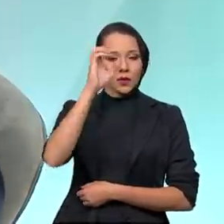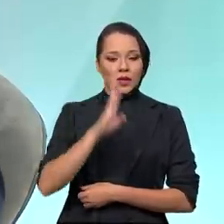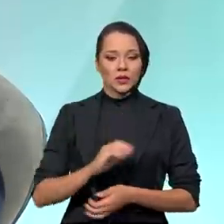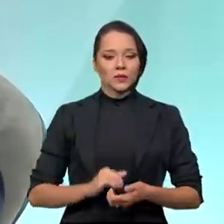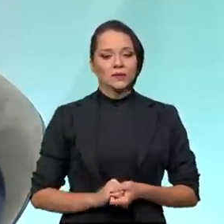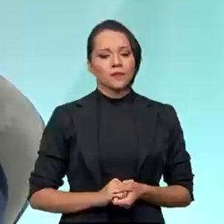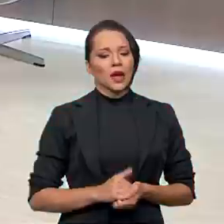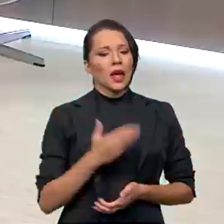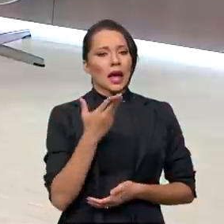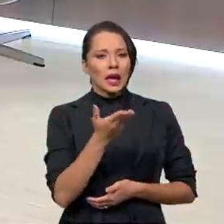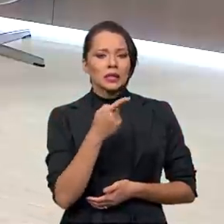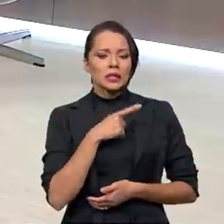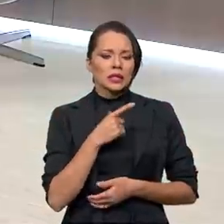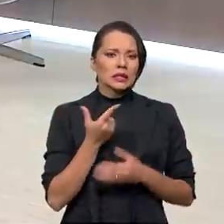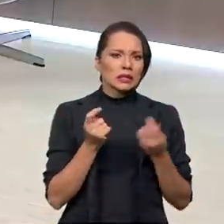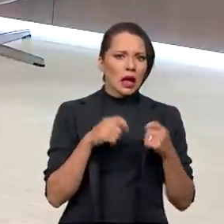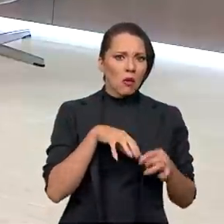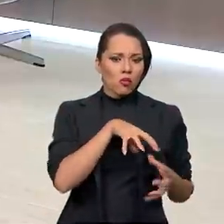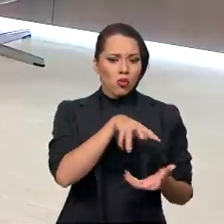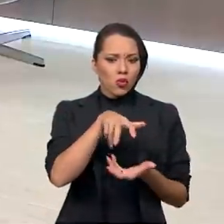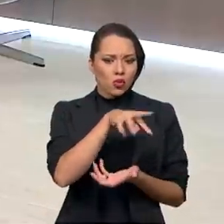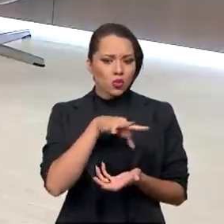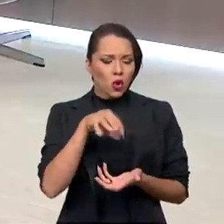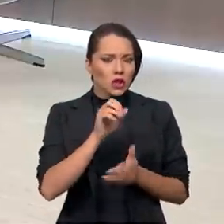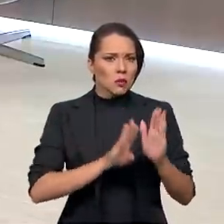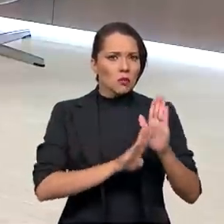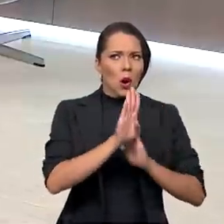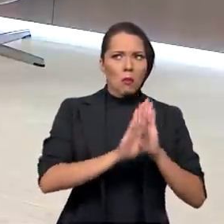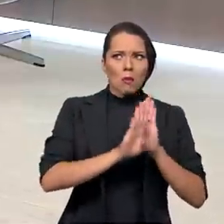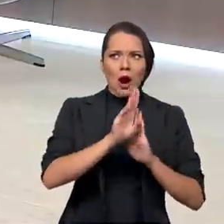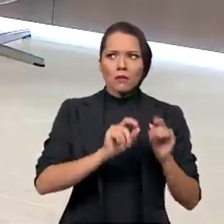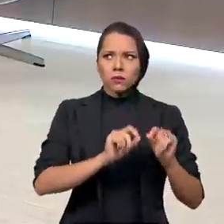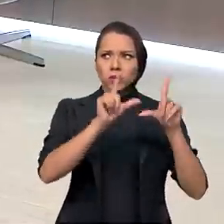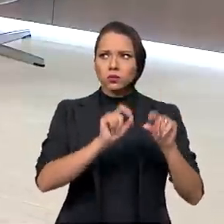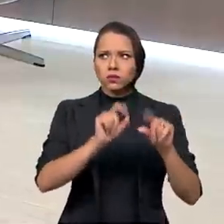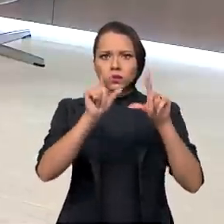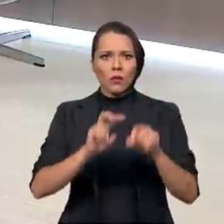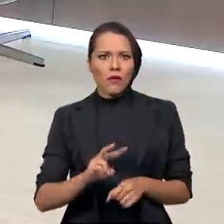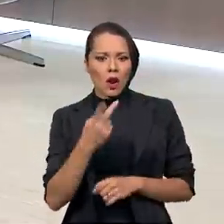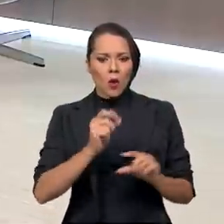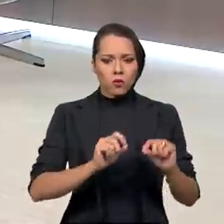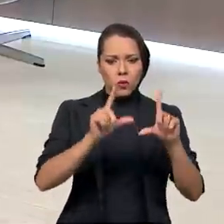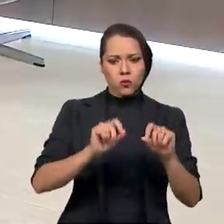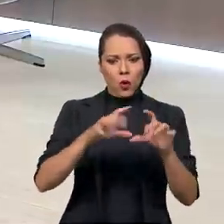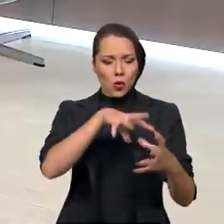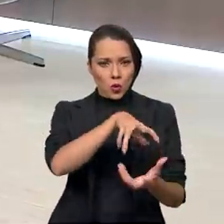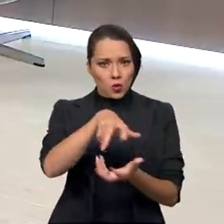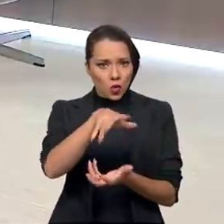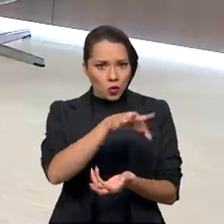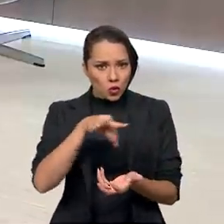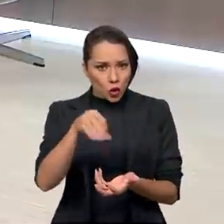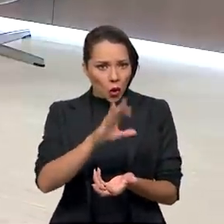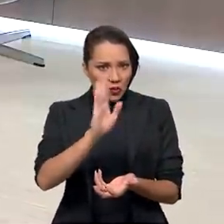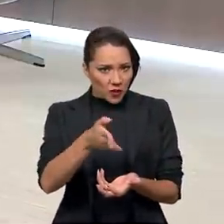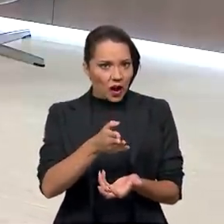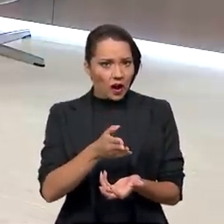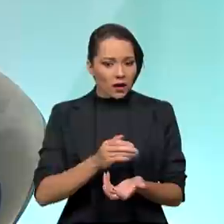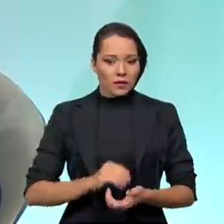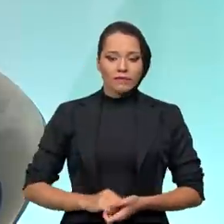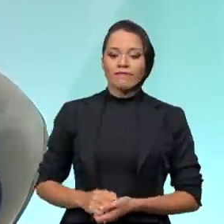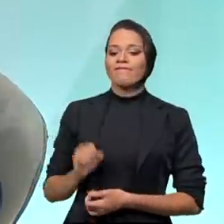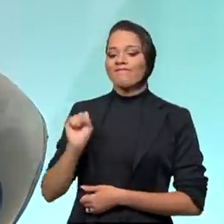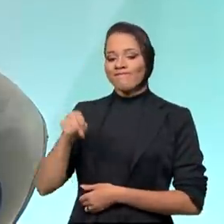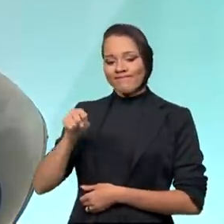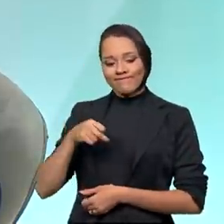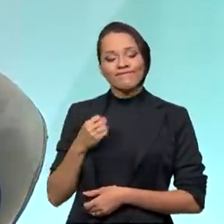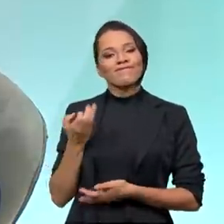Essa é uma tendência mundial, esses aumentos que estão ocorrendo com os combustíveis, com os derivados de petróleo? É uma